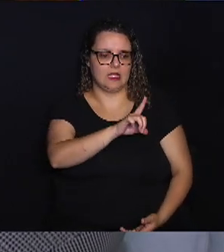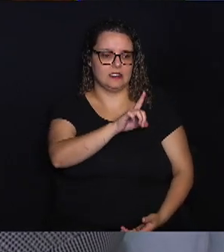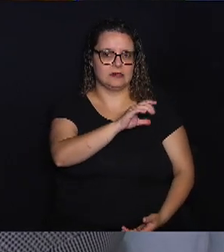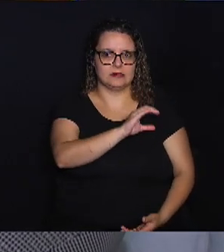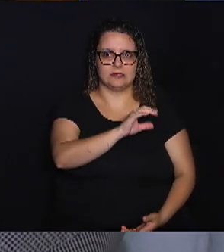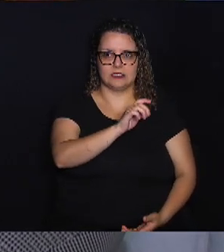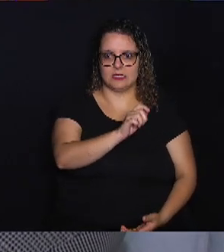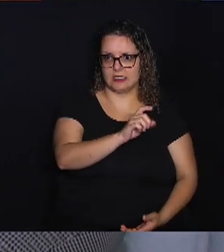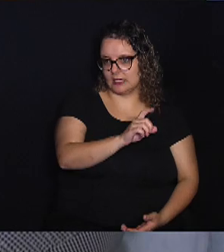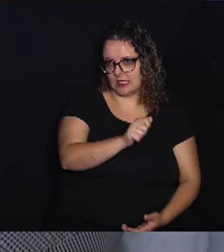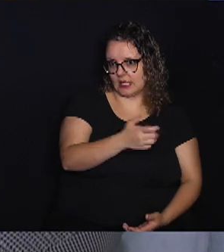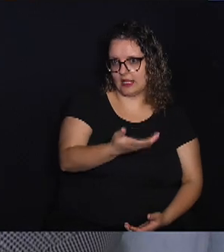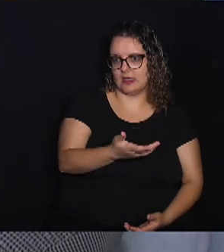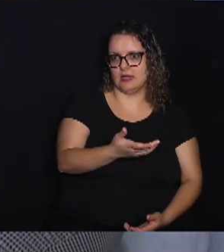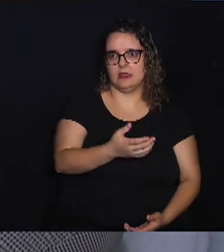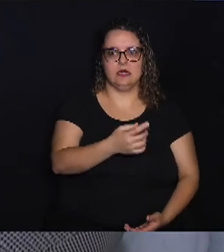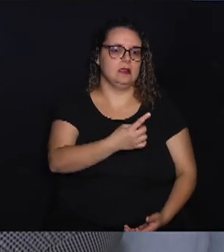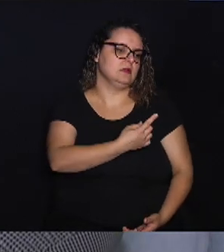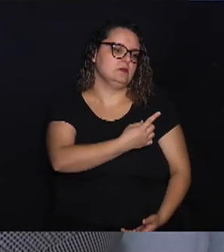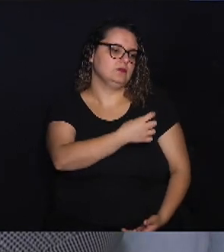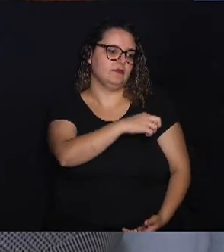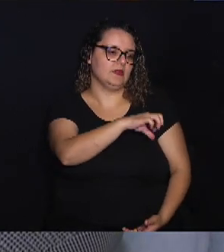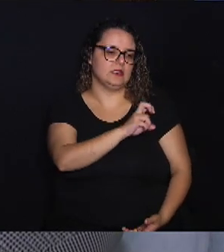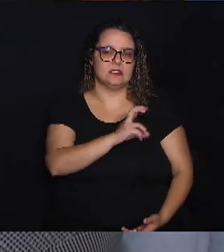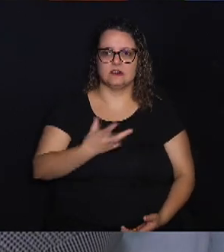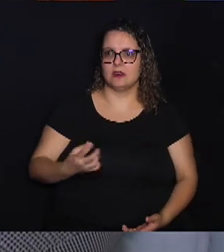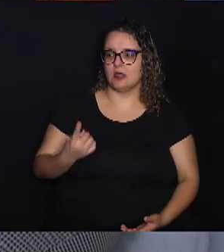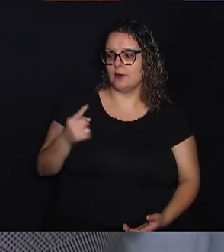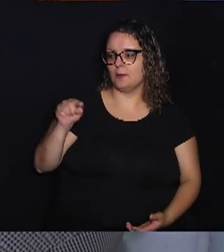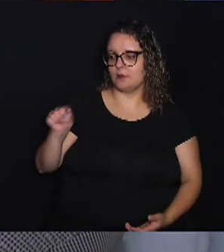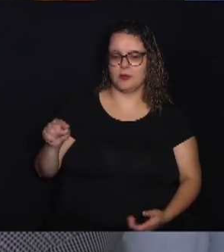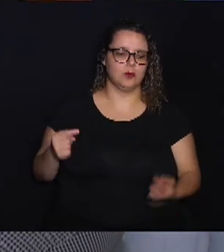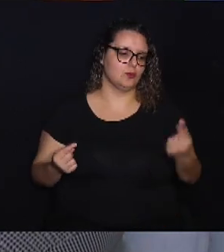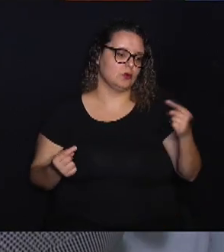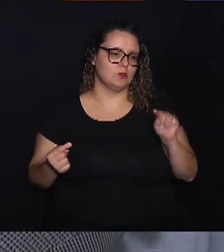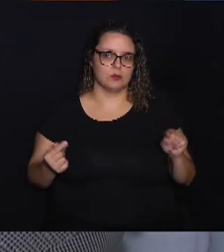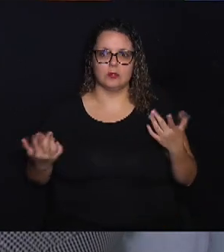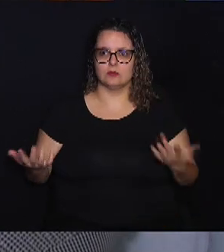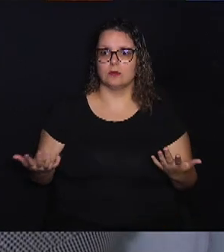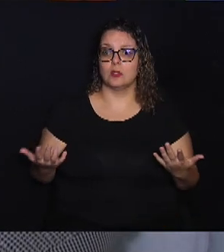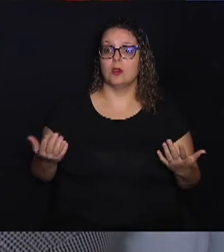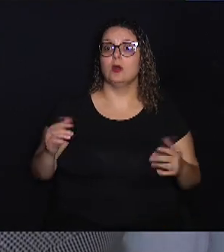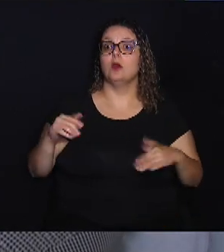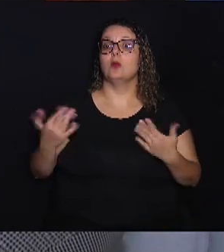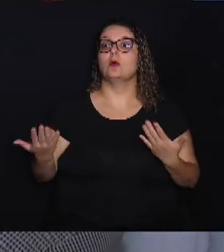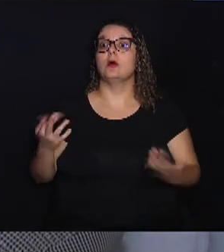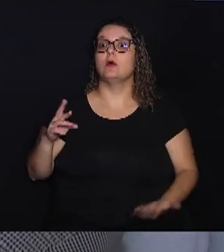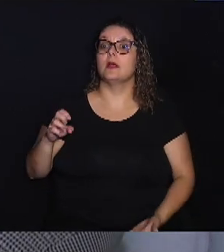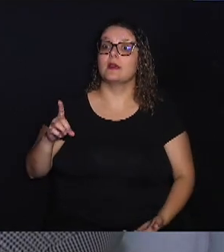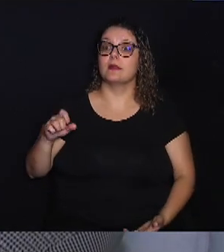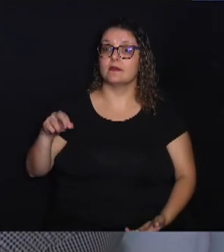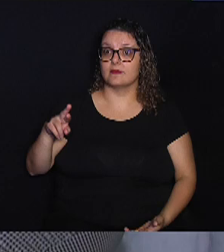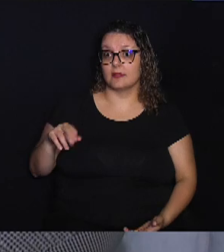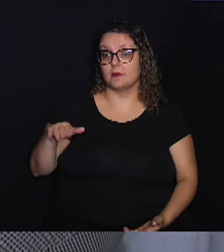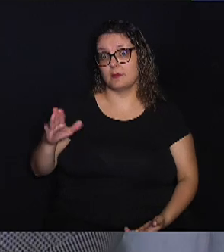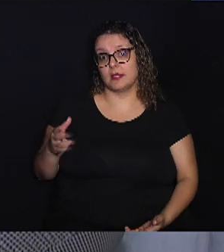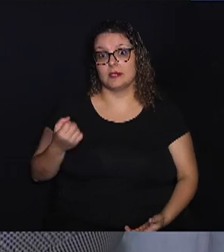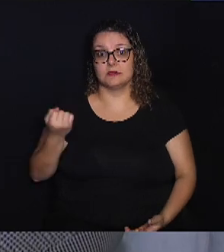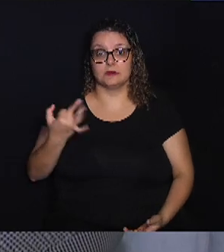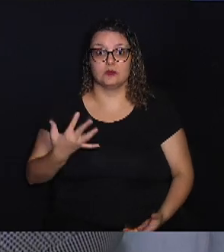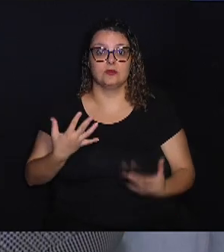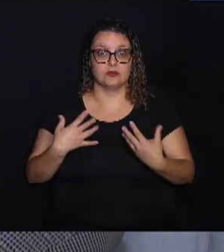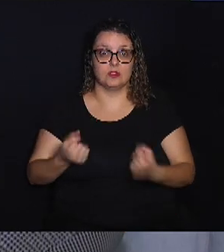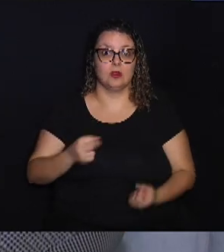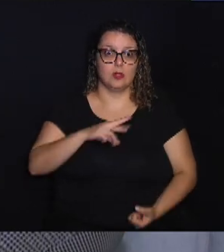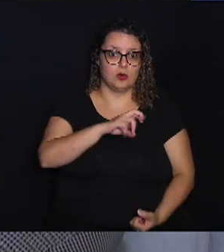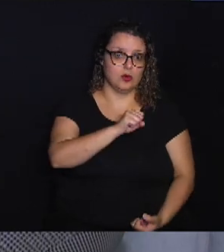eu quero aplicar R$1.000 no CDB e R$1 na LCA. Ele vai lhe mostrar qual vai render mais e quanto você vai receber. E,